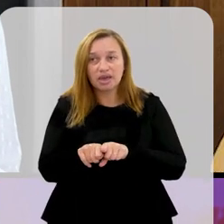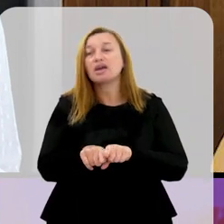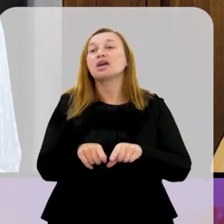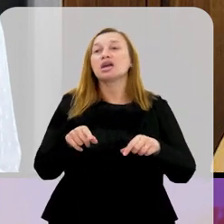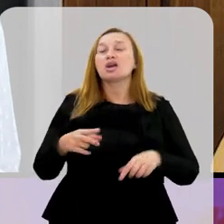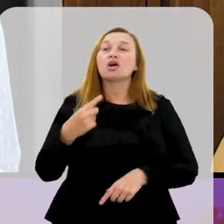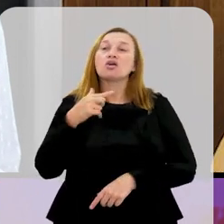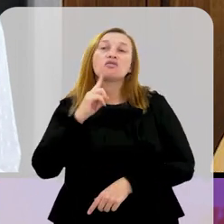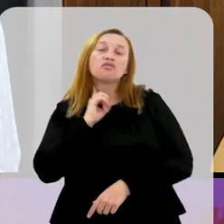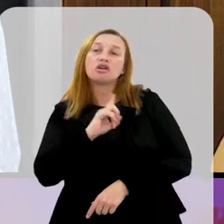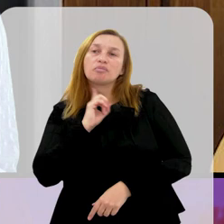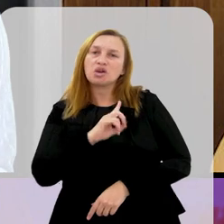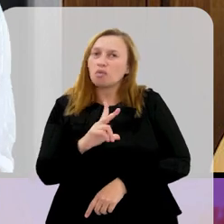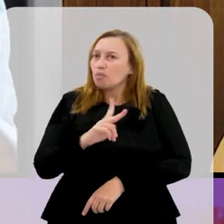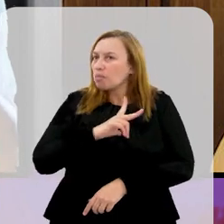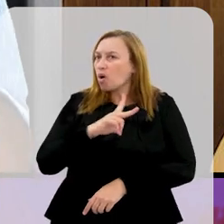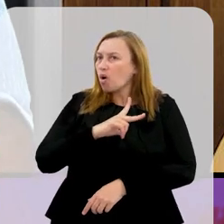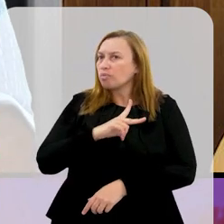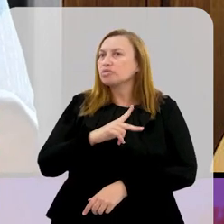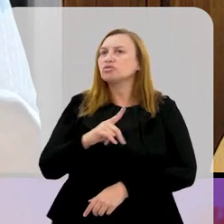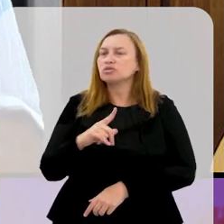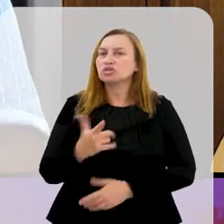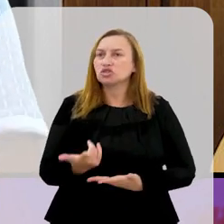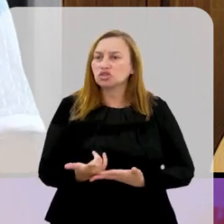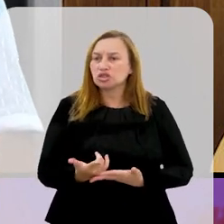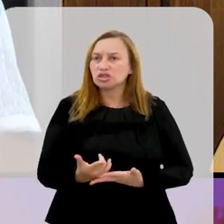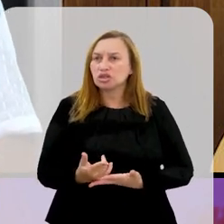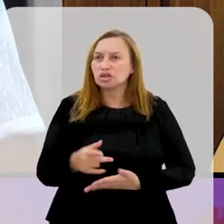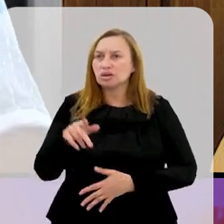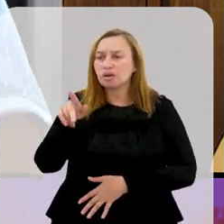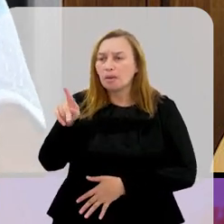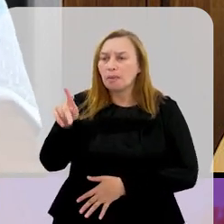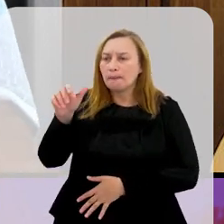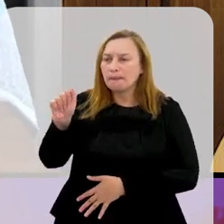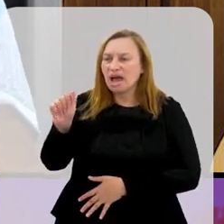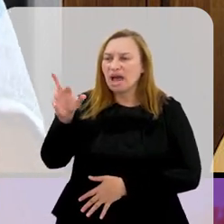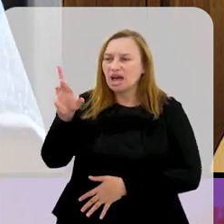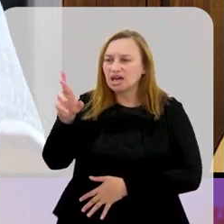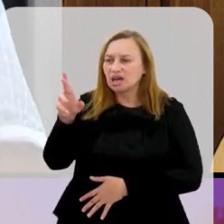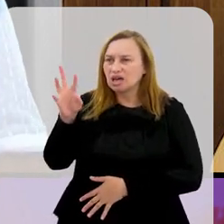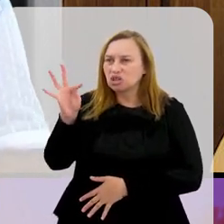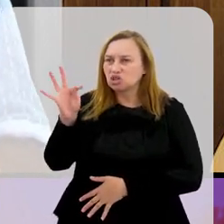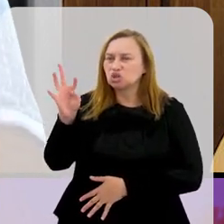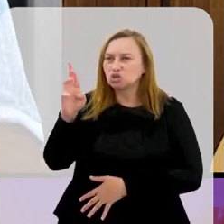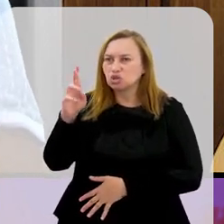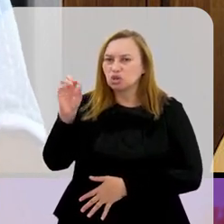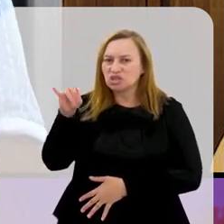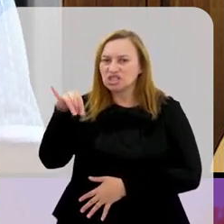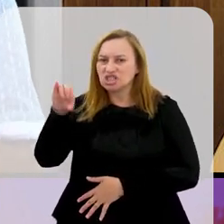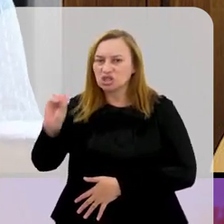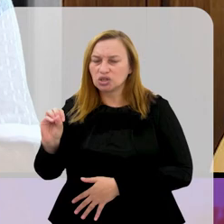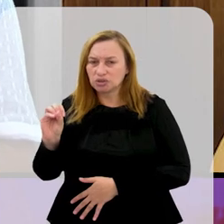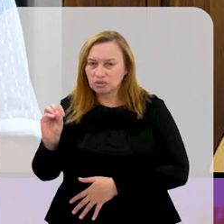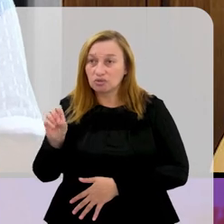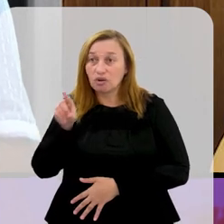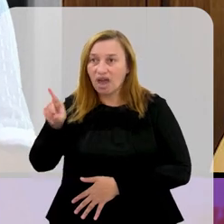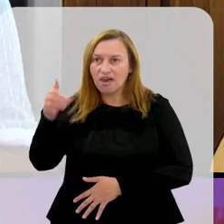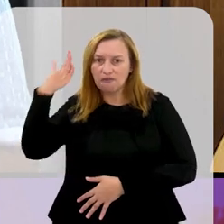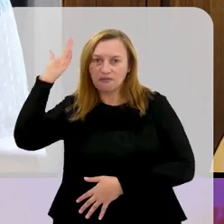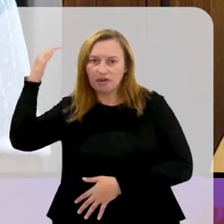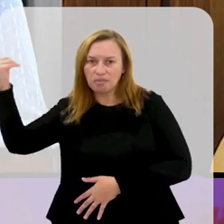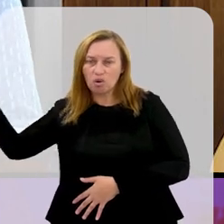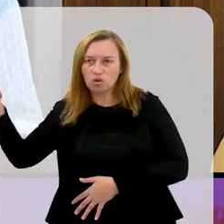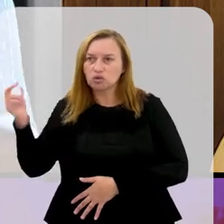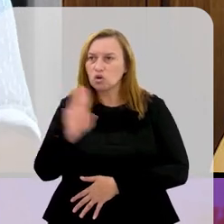ampliado pelo próprio Flamengo, tinha um patrocínio, né, lá, grande, hoje se chama Mayme